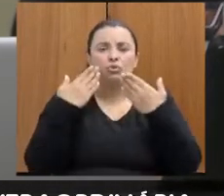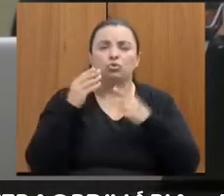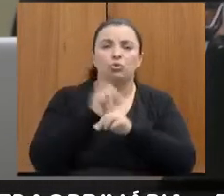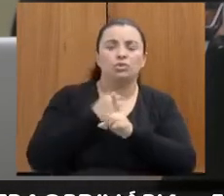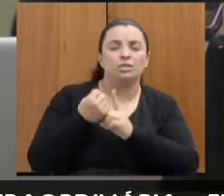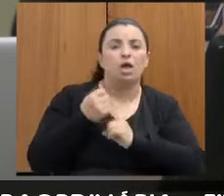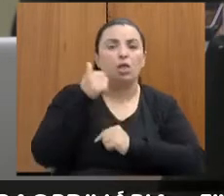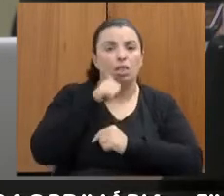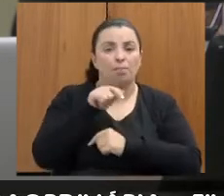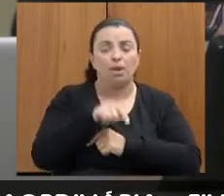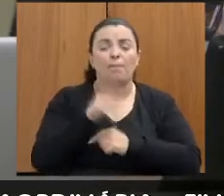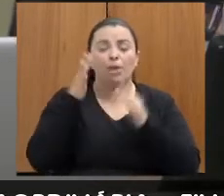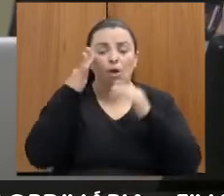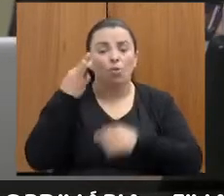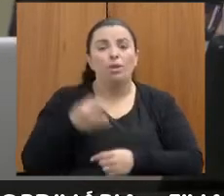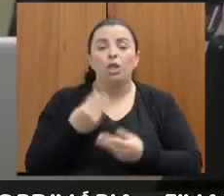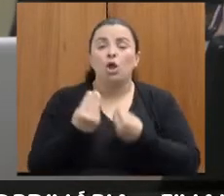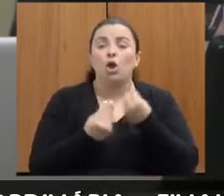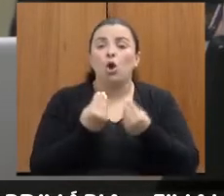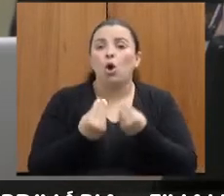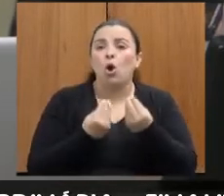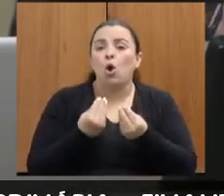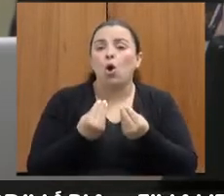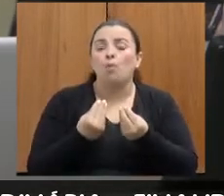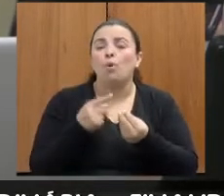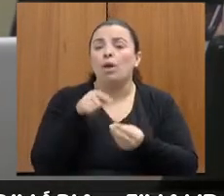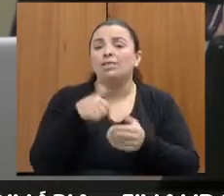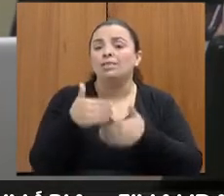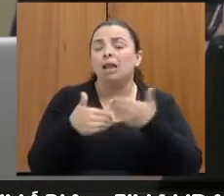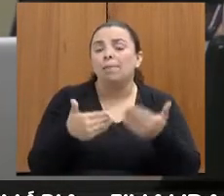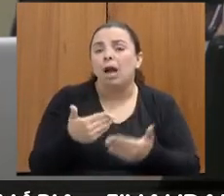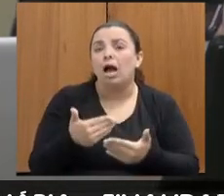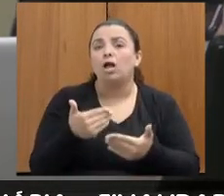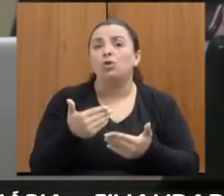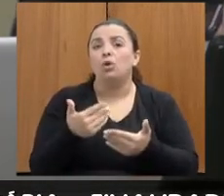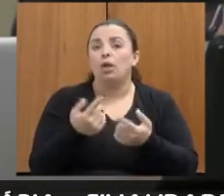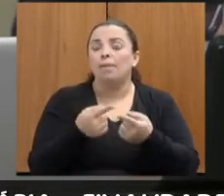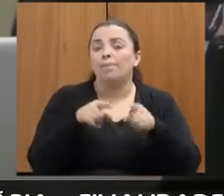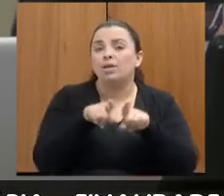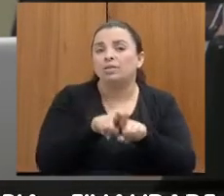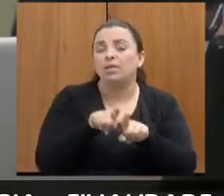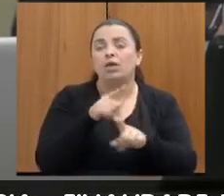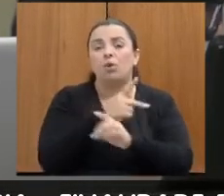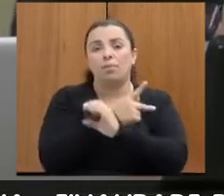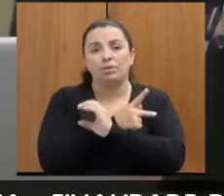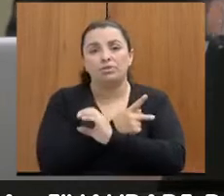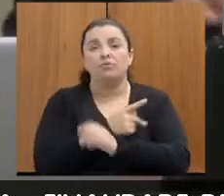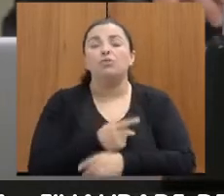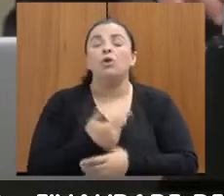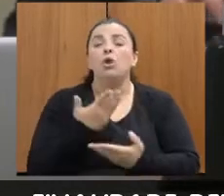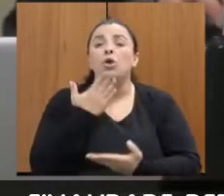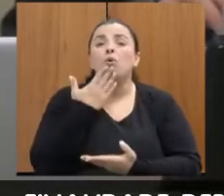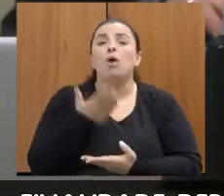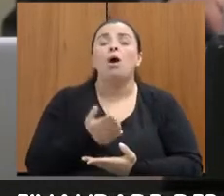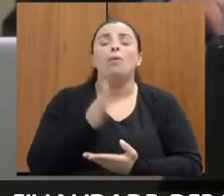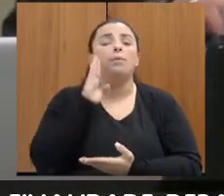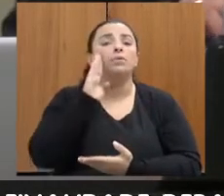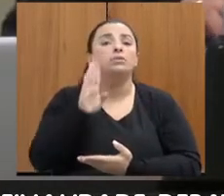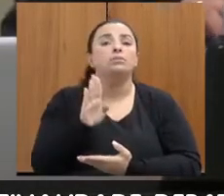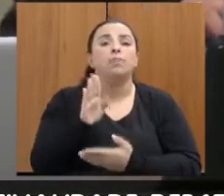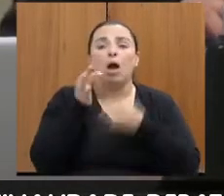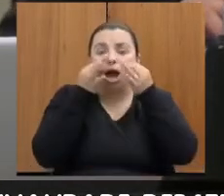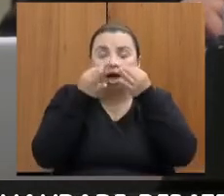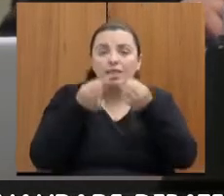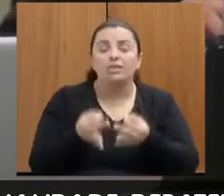esse trabalho, em conjunto com a Polícia Civil de Minas Gerais, e quais são os principais pontos de atenção para